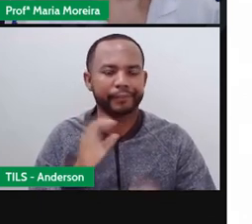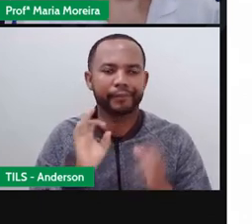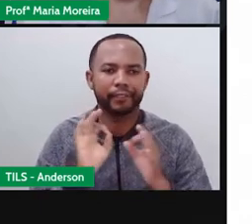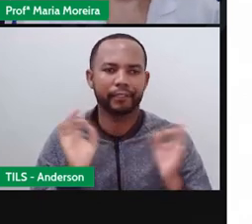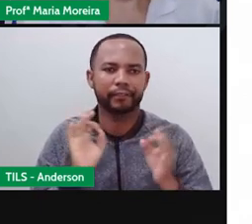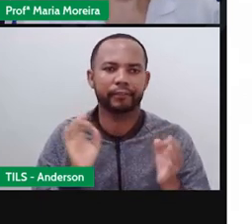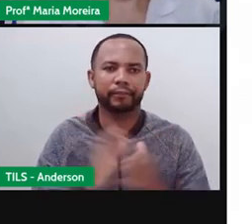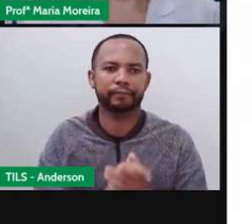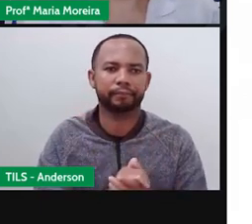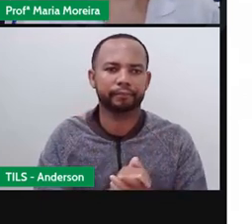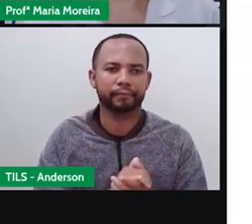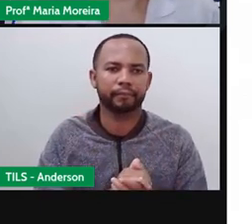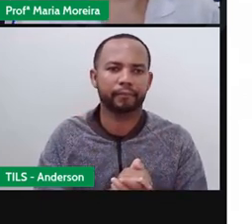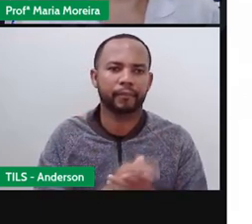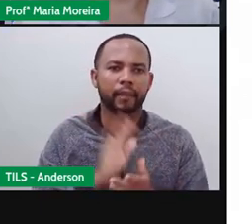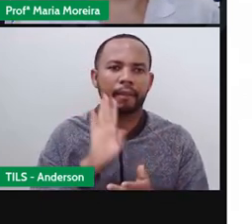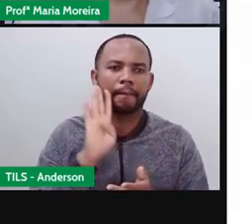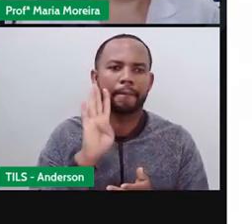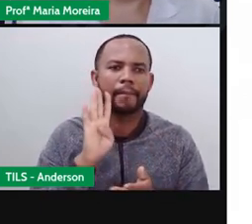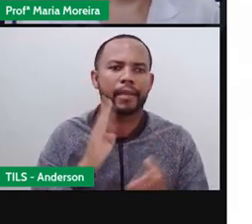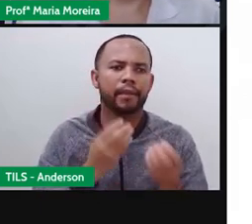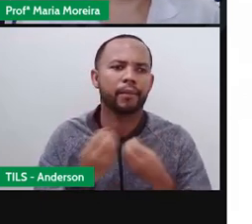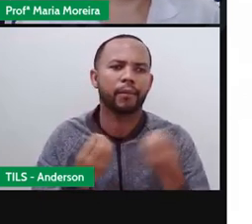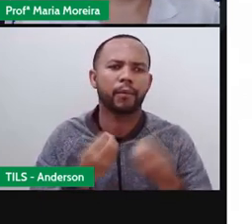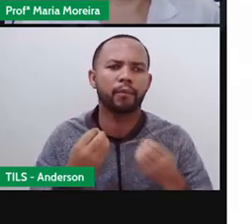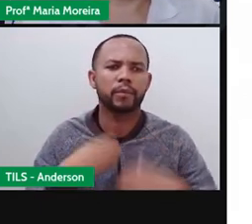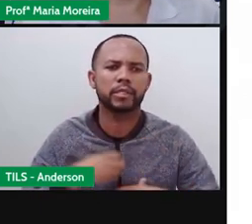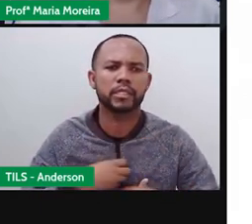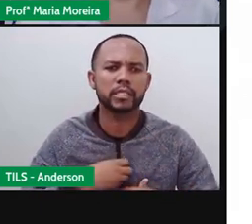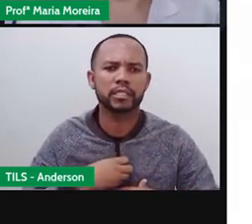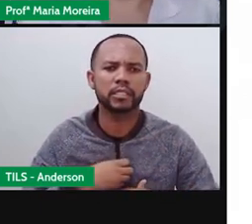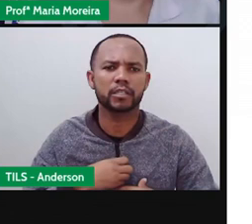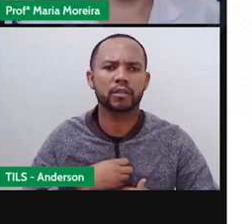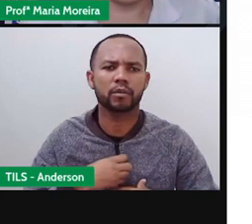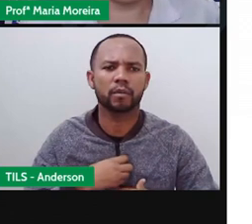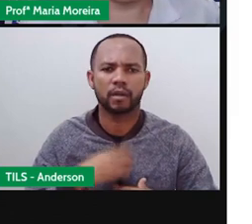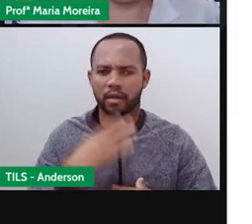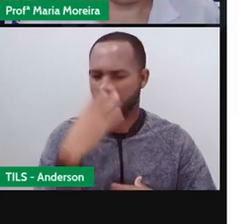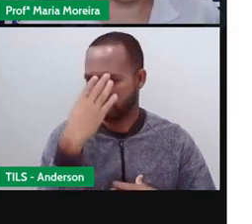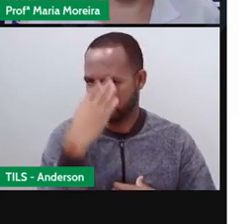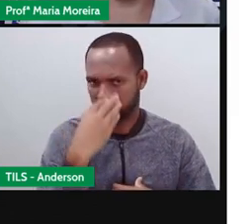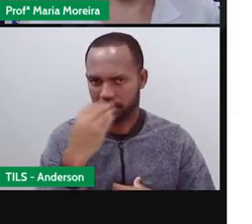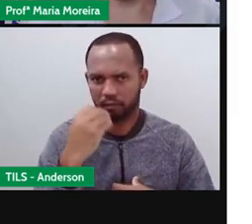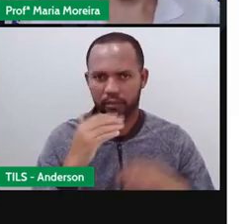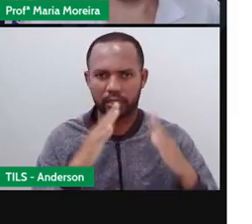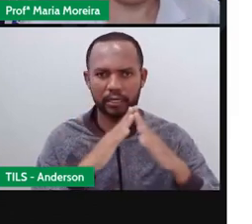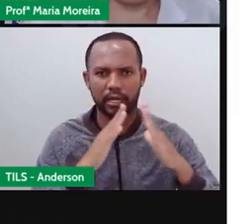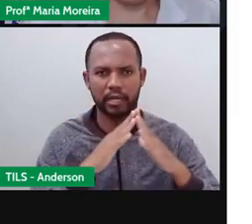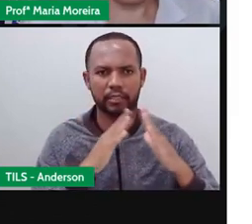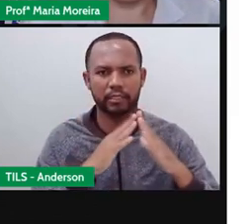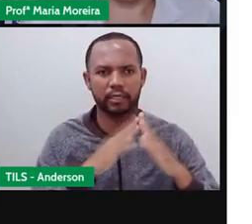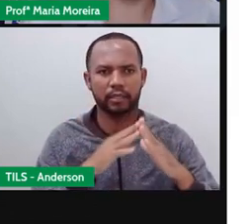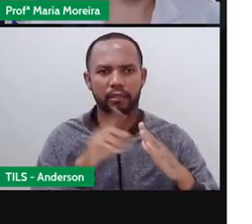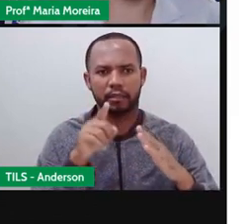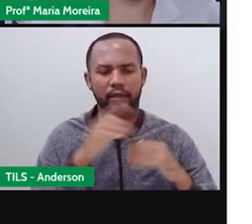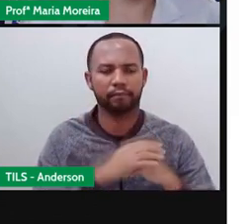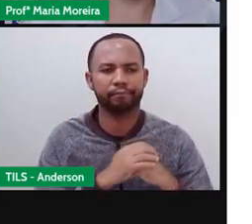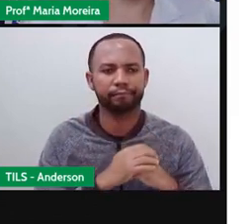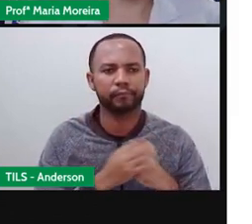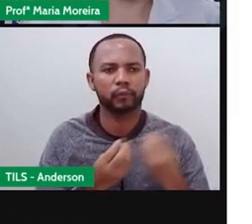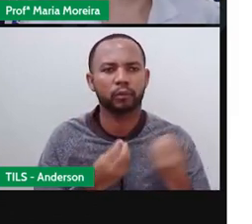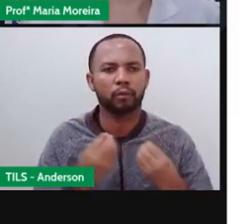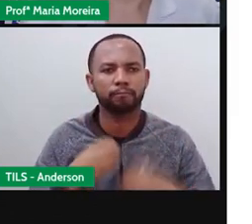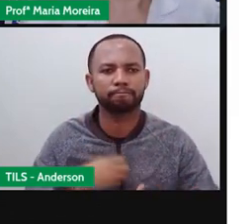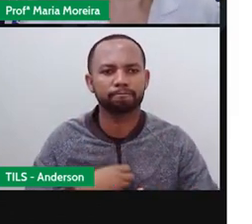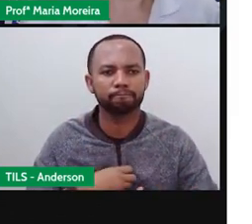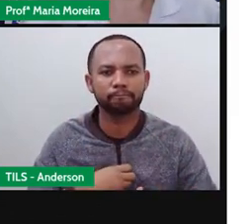Letra B. Como se sentiu a cegonha ao sair da casa da raposa? Né? A cegonha se